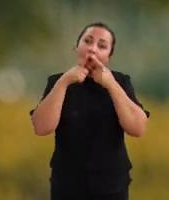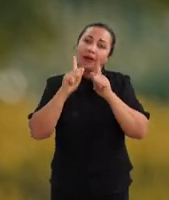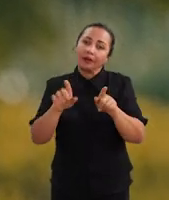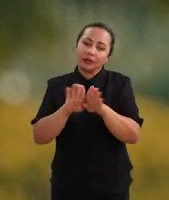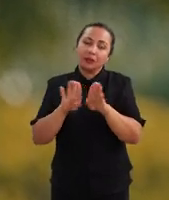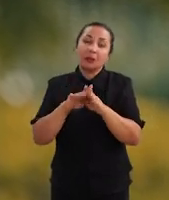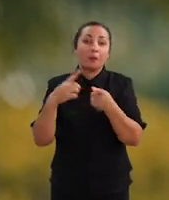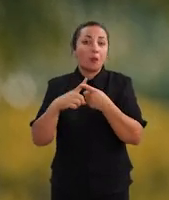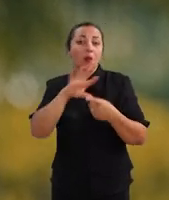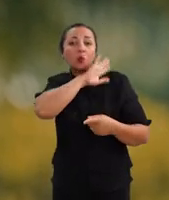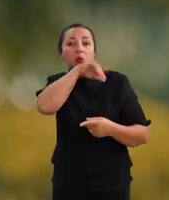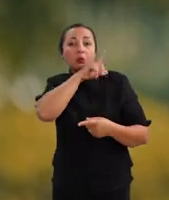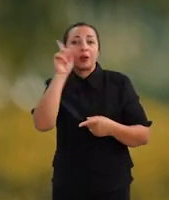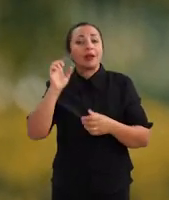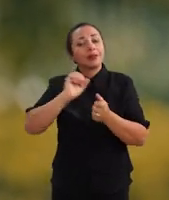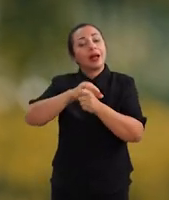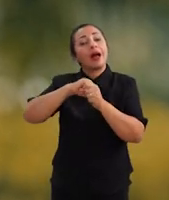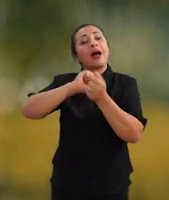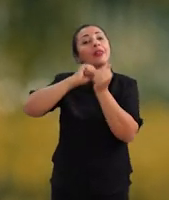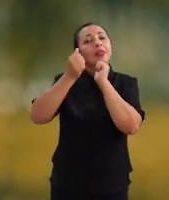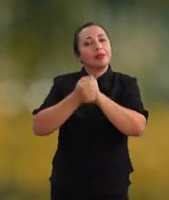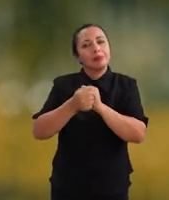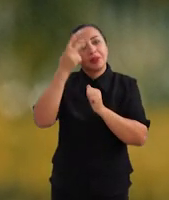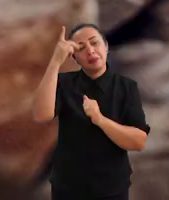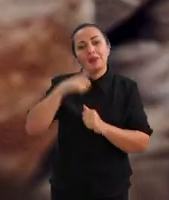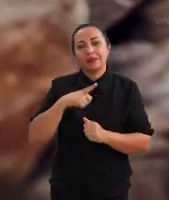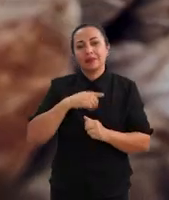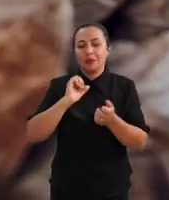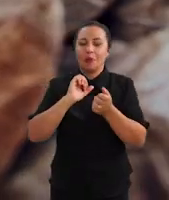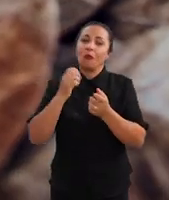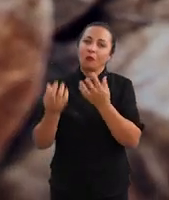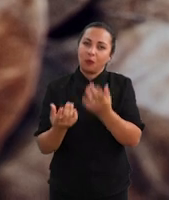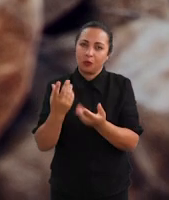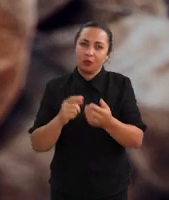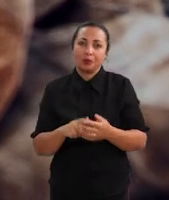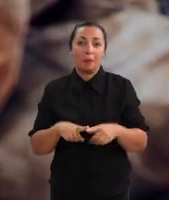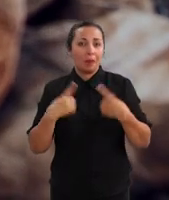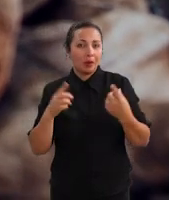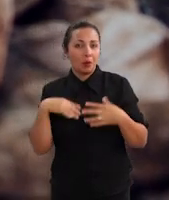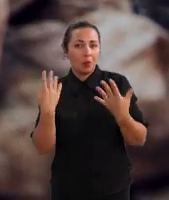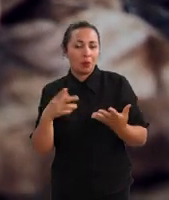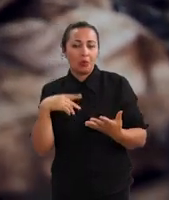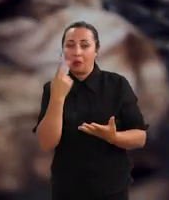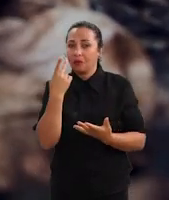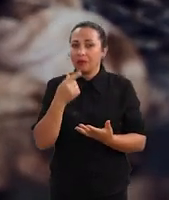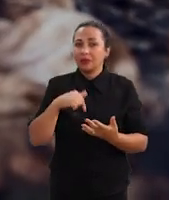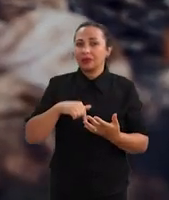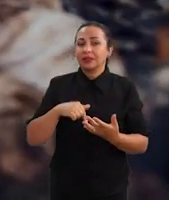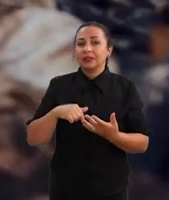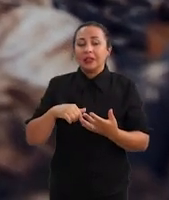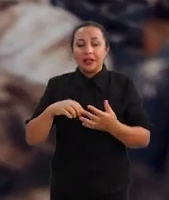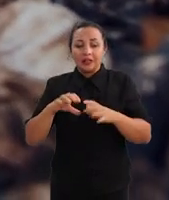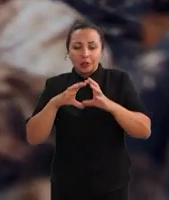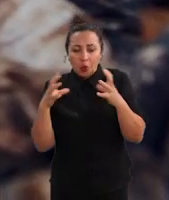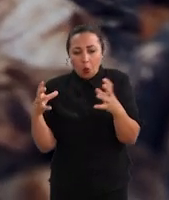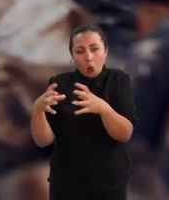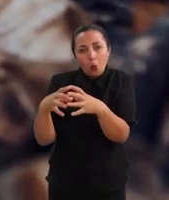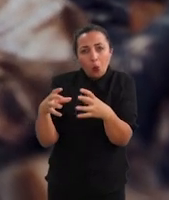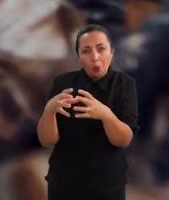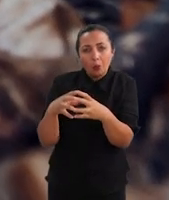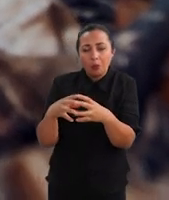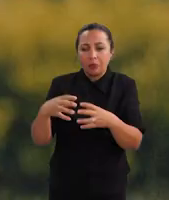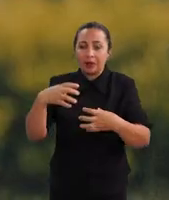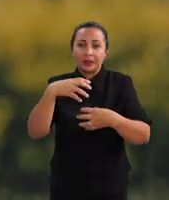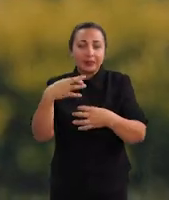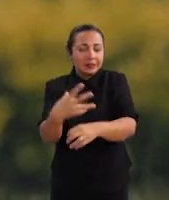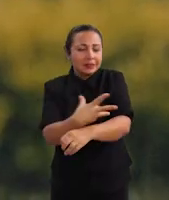Por quê? Porque as espécies lá, elas estão adaptadas à ocorrência do fogo. Já quando a gente fala sobre ecossistemas sensíveis ao fogo, a história é totalmente